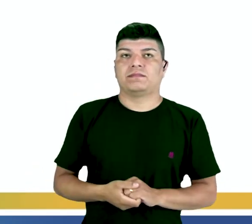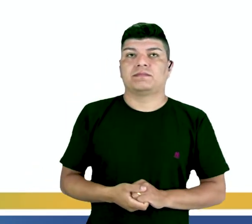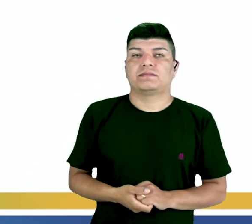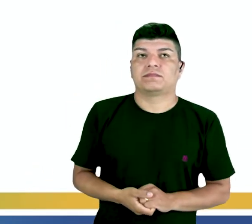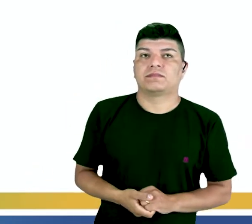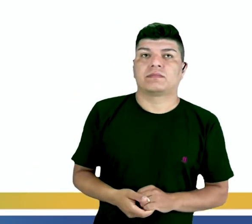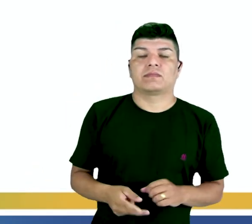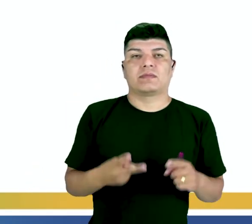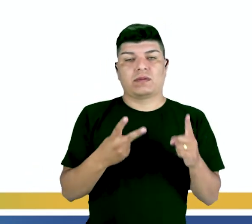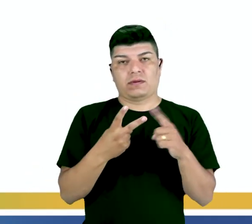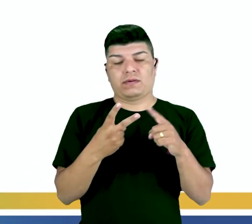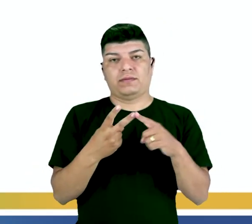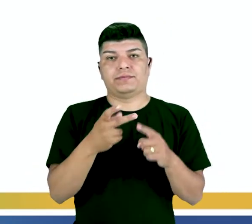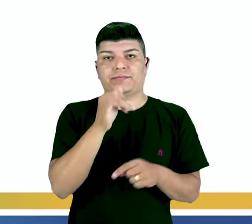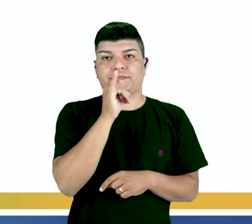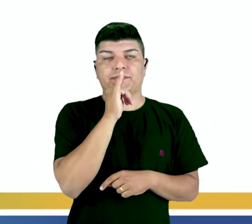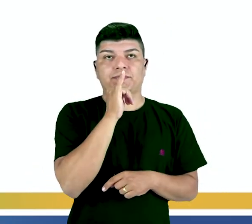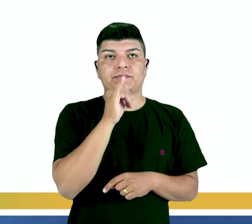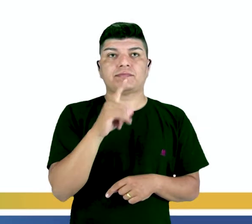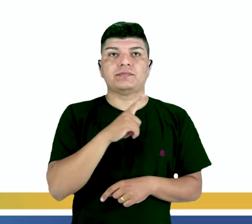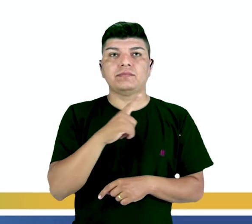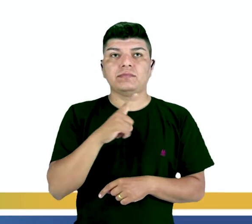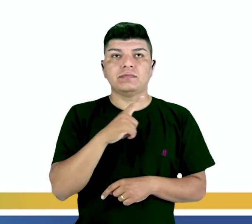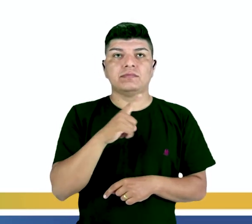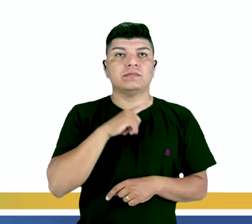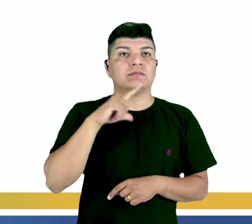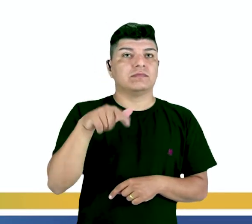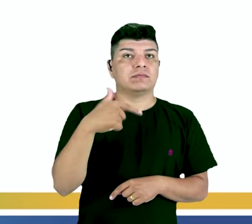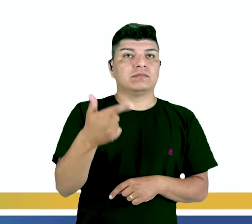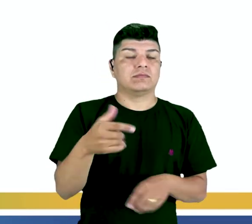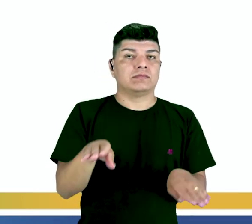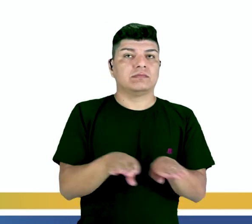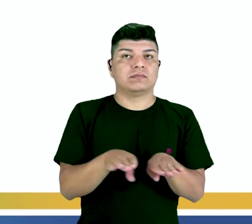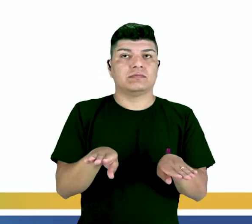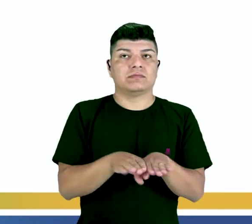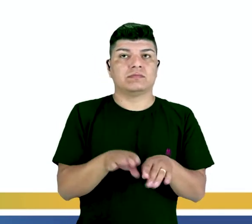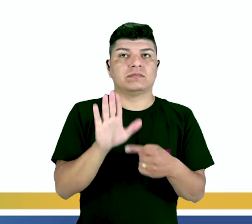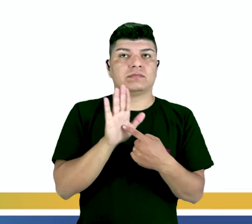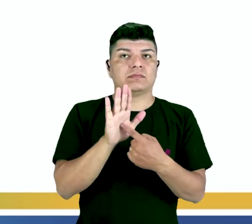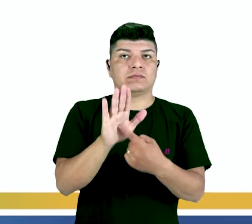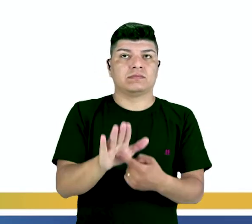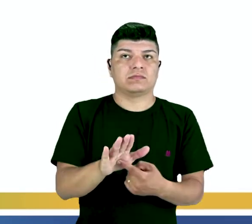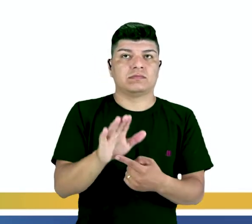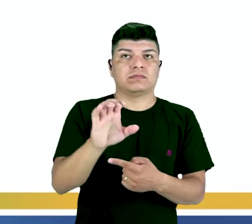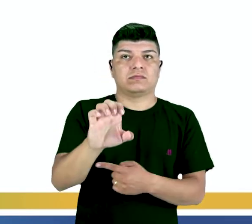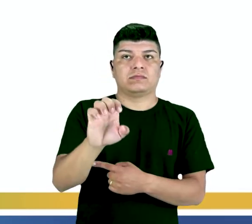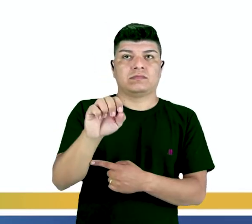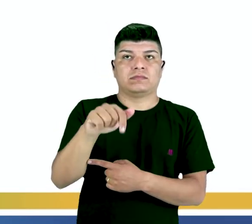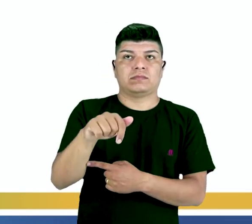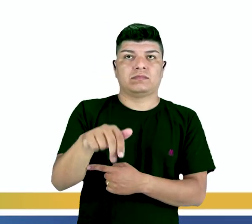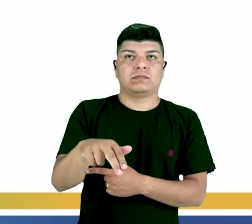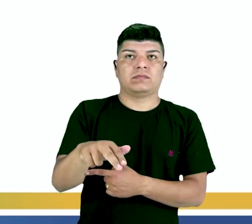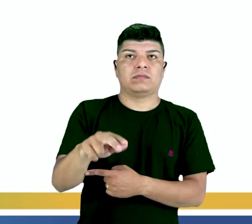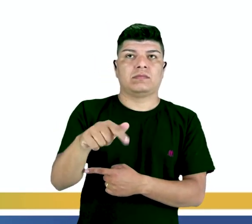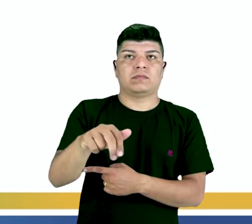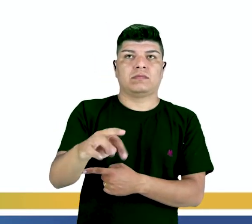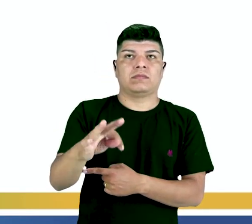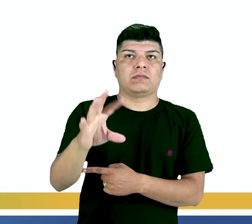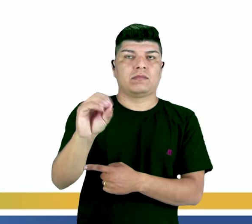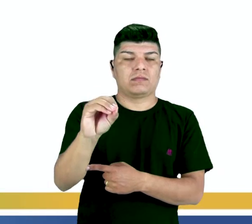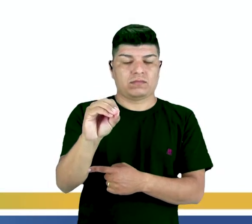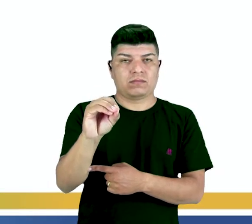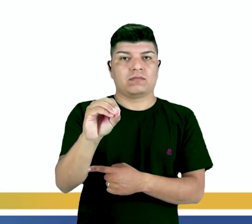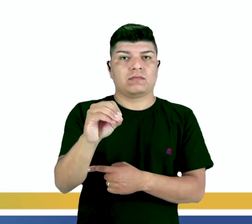exemplo, de outro trecho, nós temos aí outra demarcação que também nós temos a expressão Enquanto os irmãos do pequeno polegar